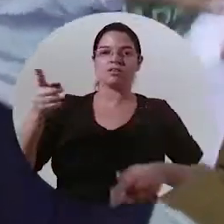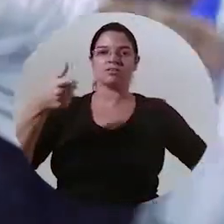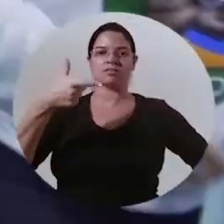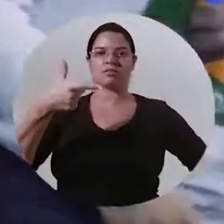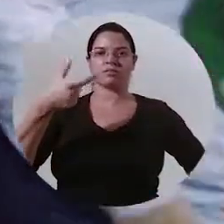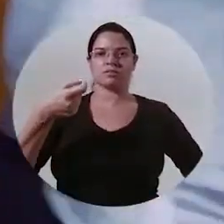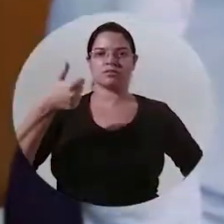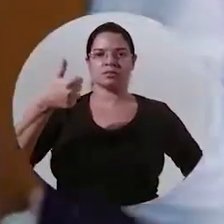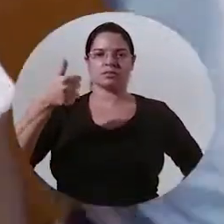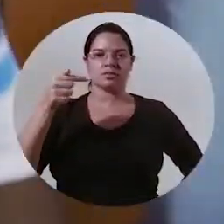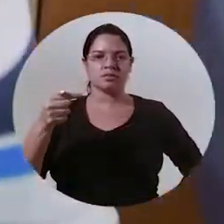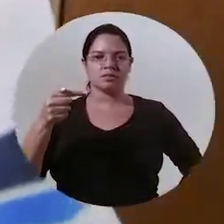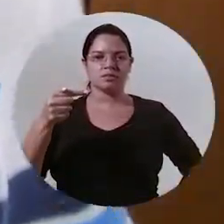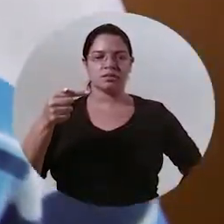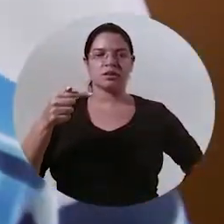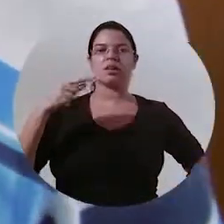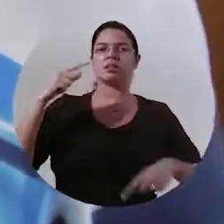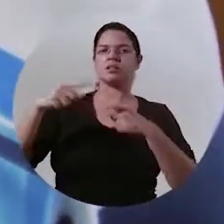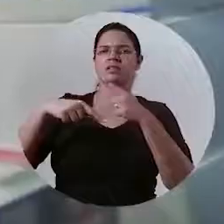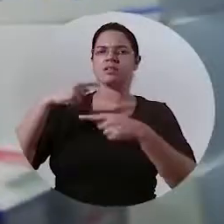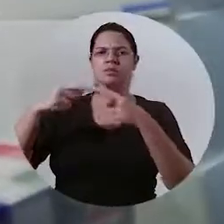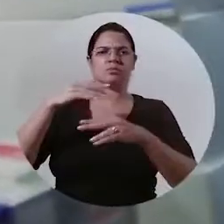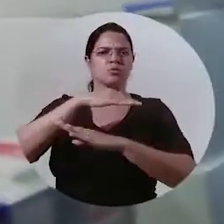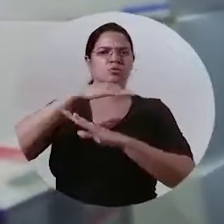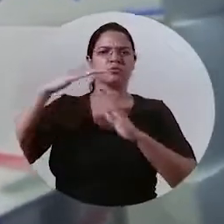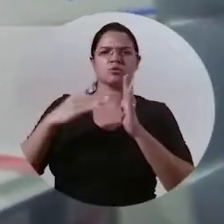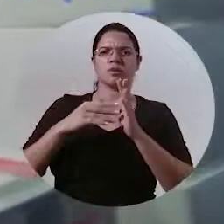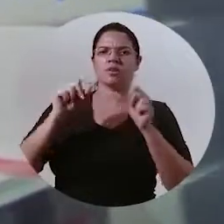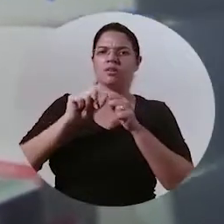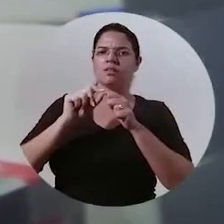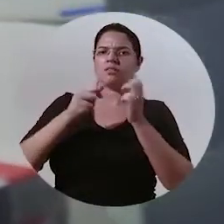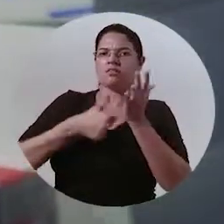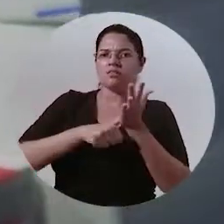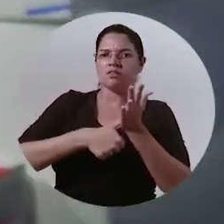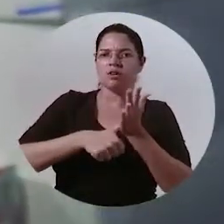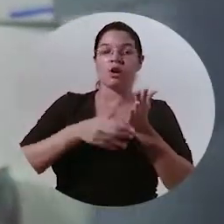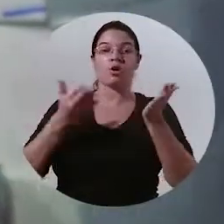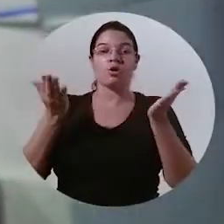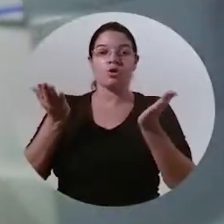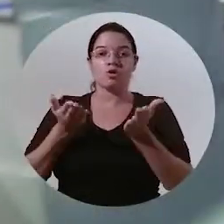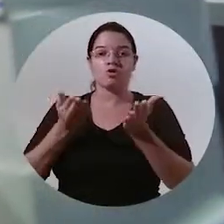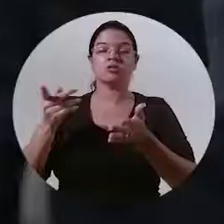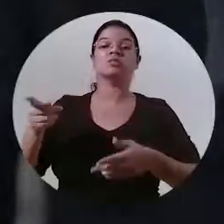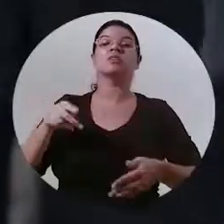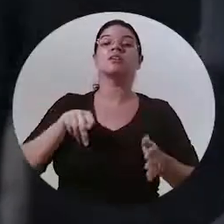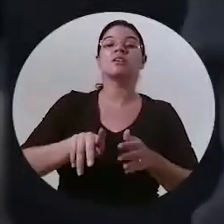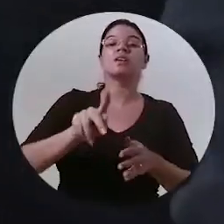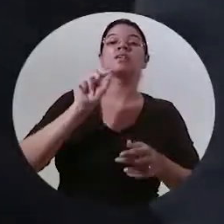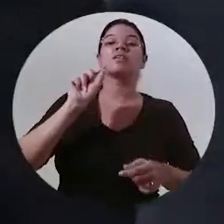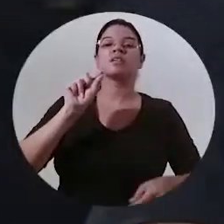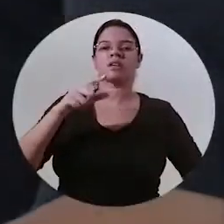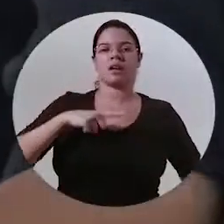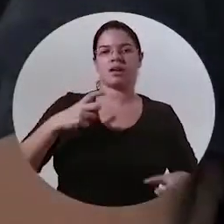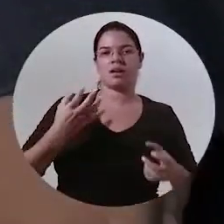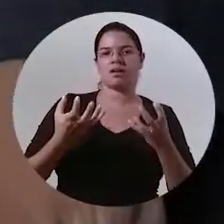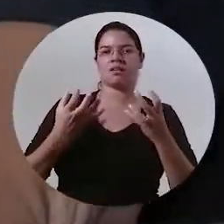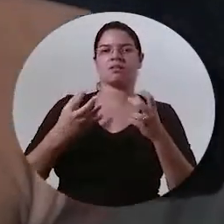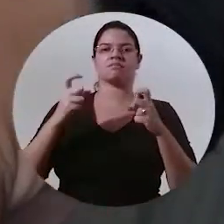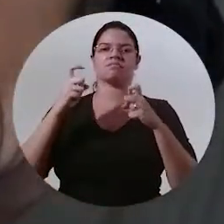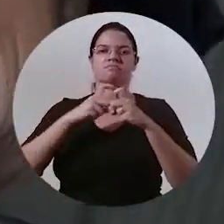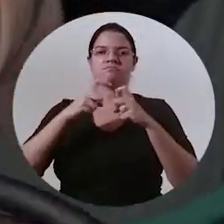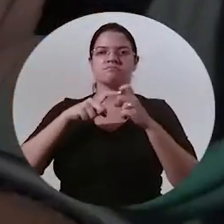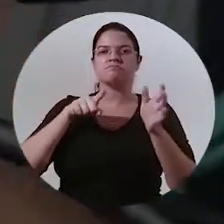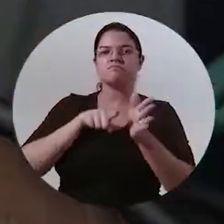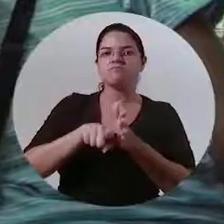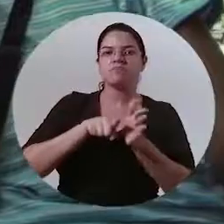e finalmente em 2017 Depois de arrumar todos os seus documentos hoje vem em busca de